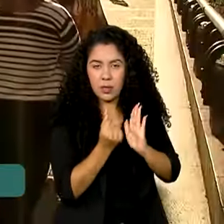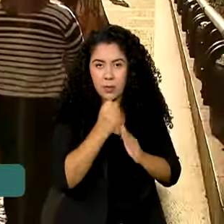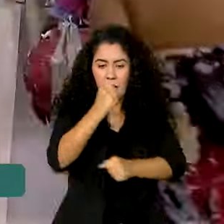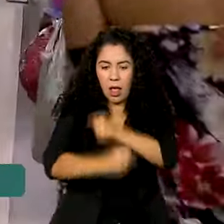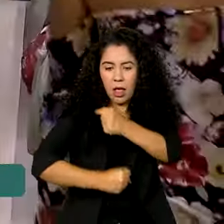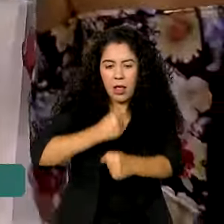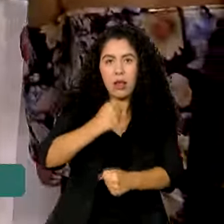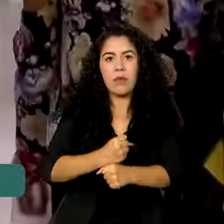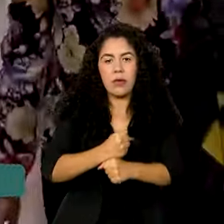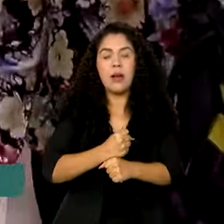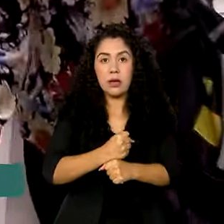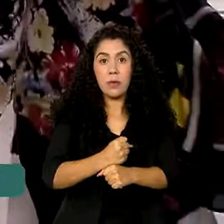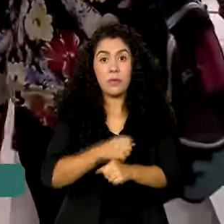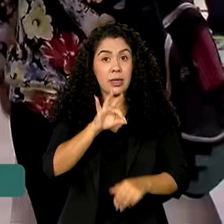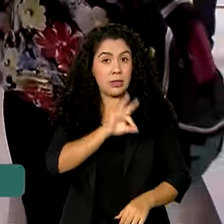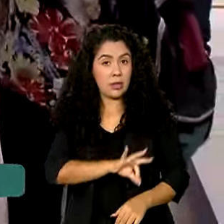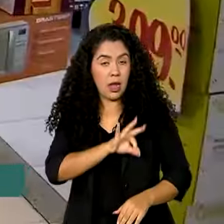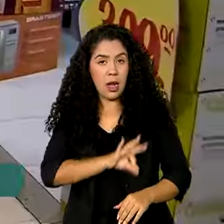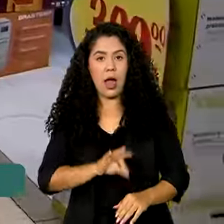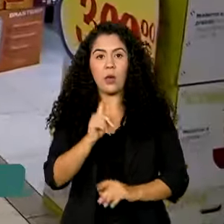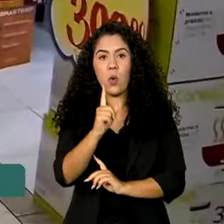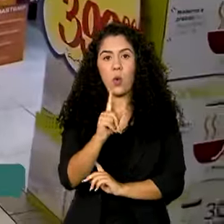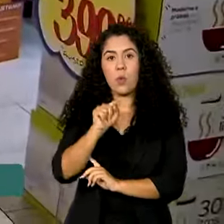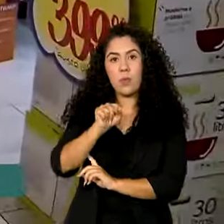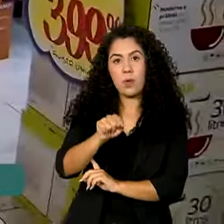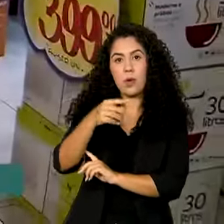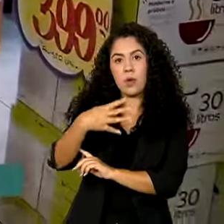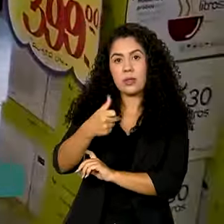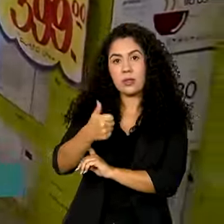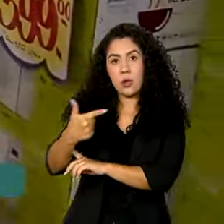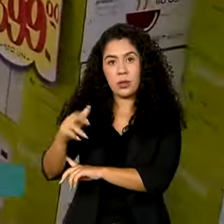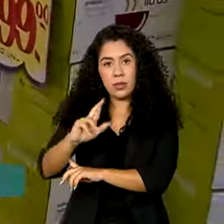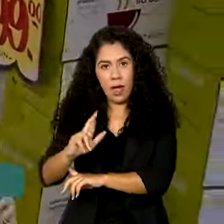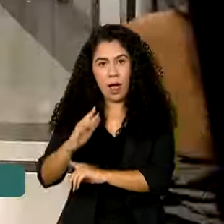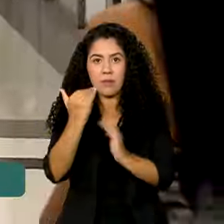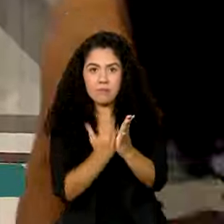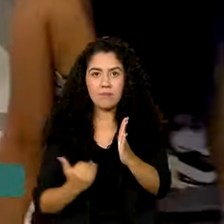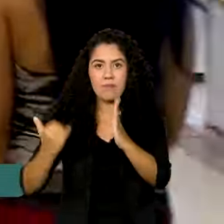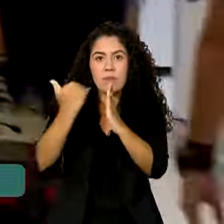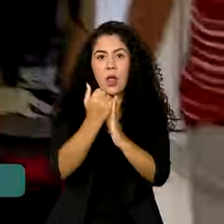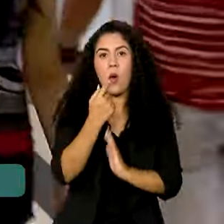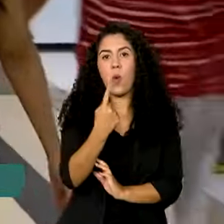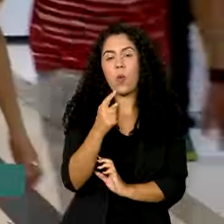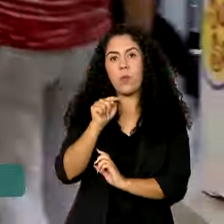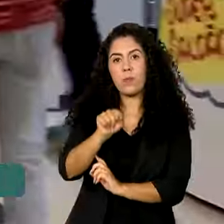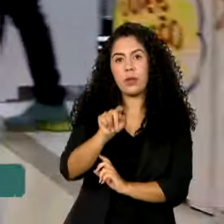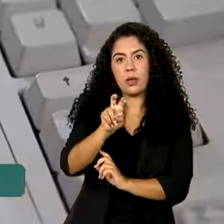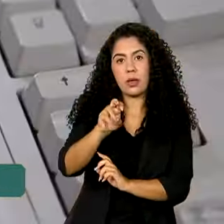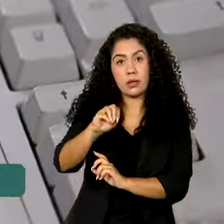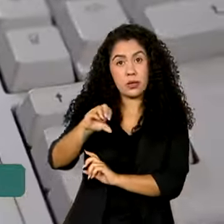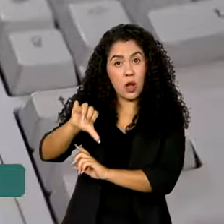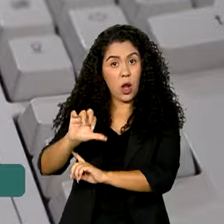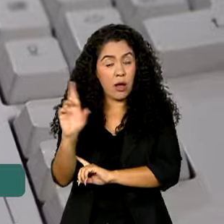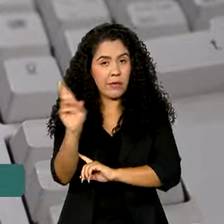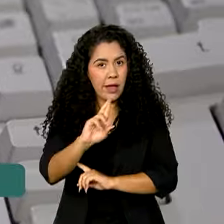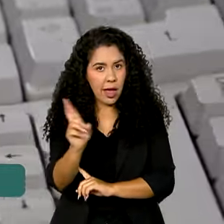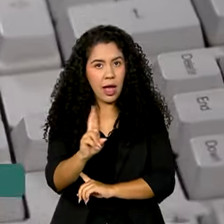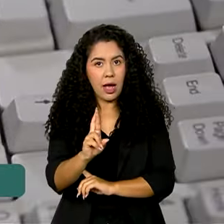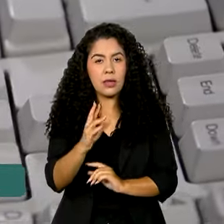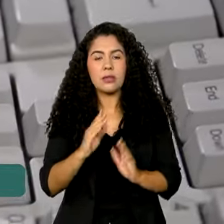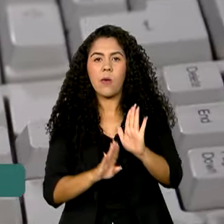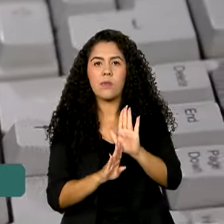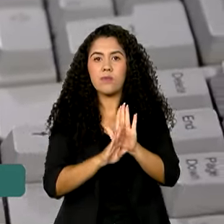salário mínimo deve passar de R$.412 para R$.509, um aumento de 6